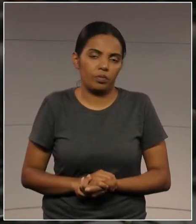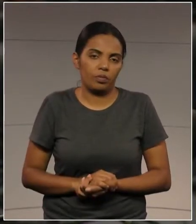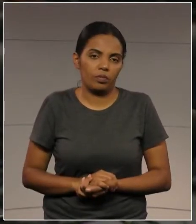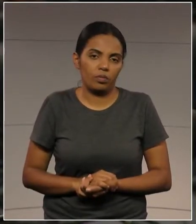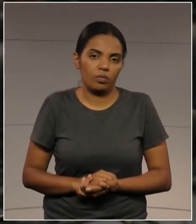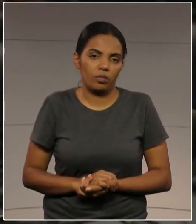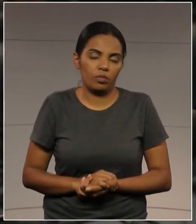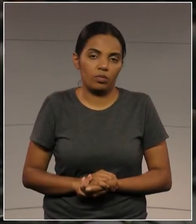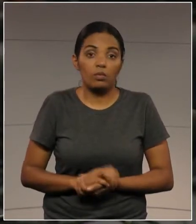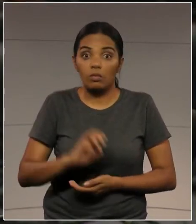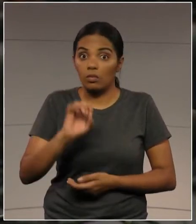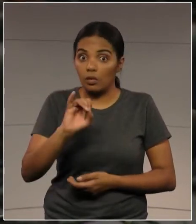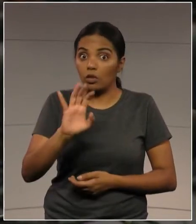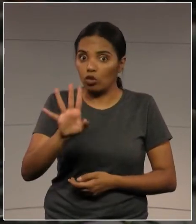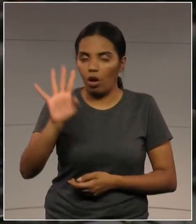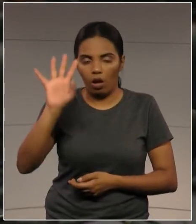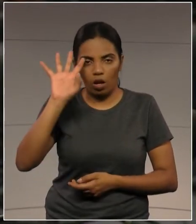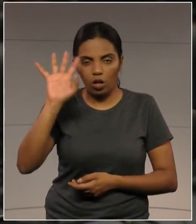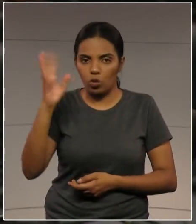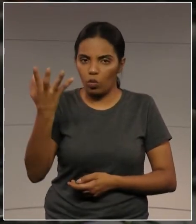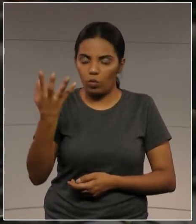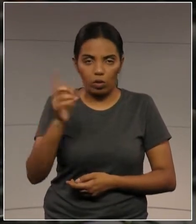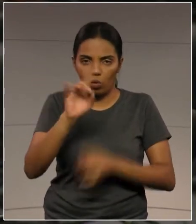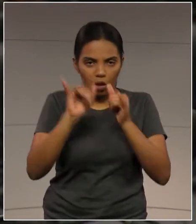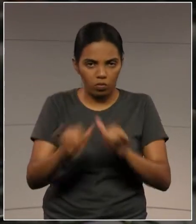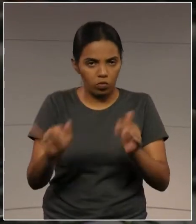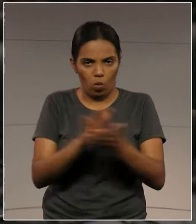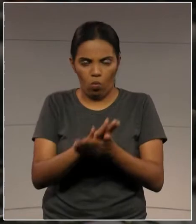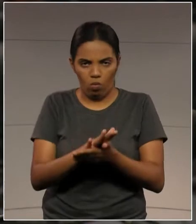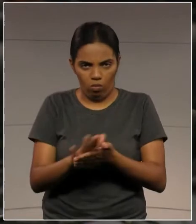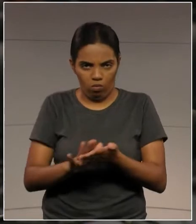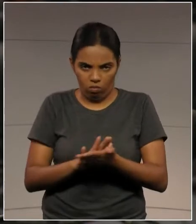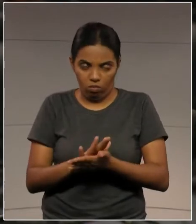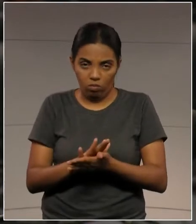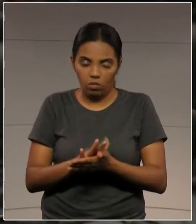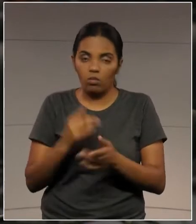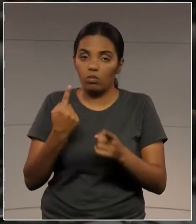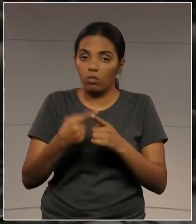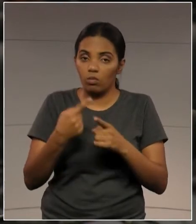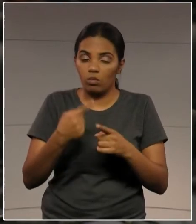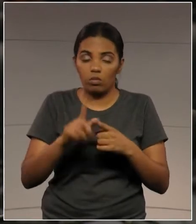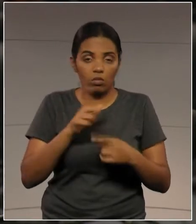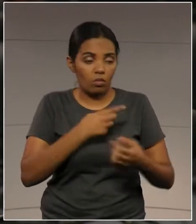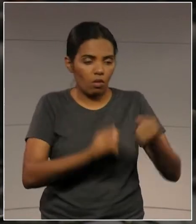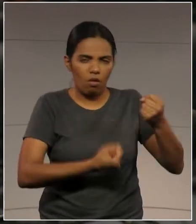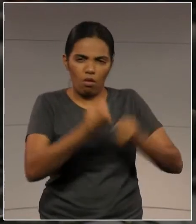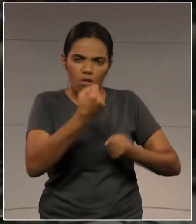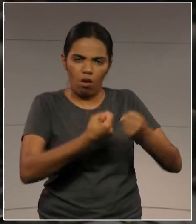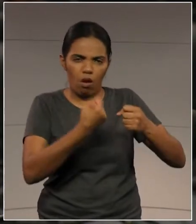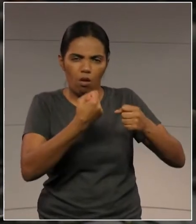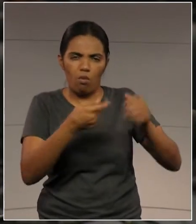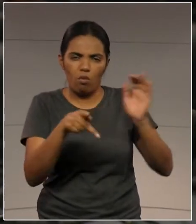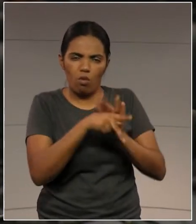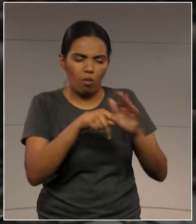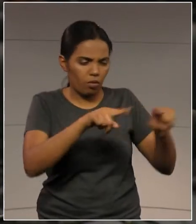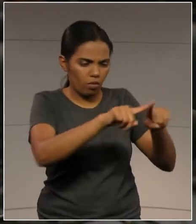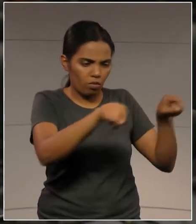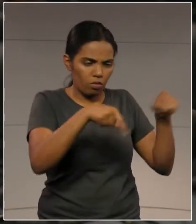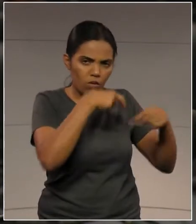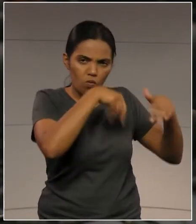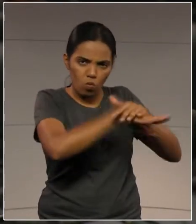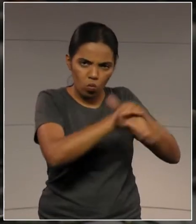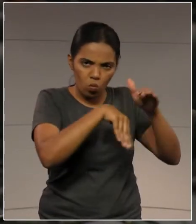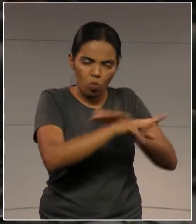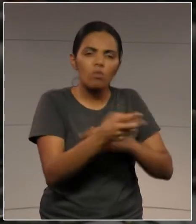Se foi resolvido, pouco foi divulgado. Os pátios dos detrans e seretrans no estado do